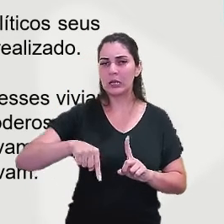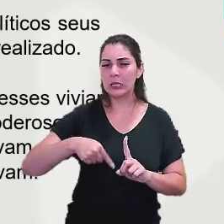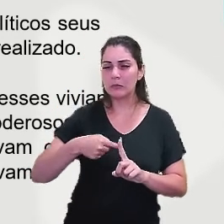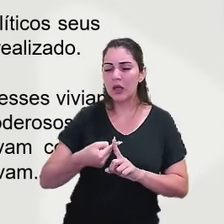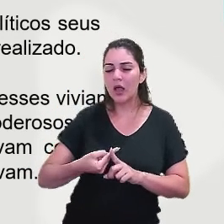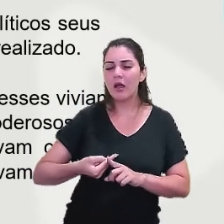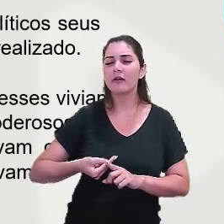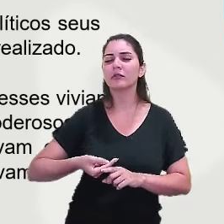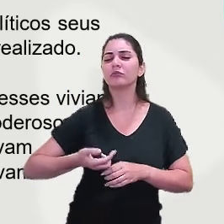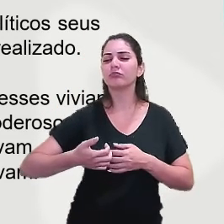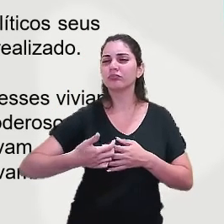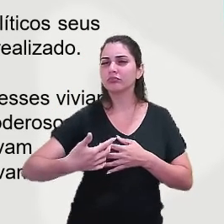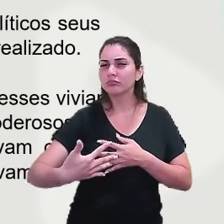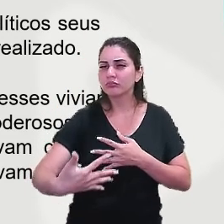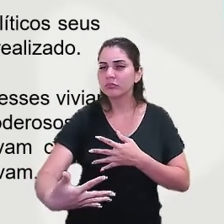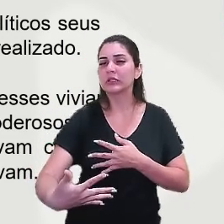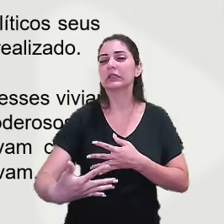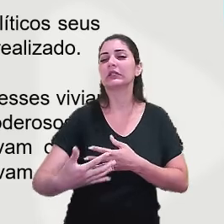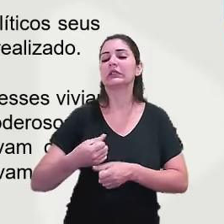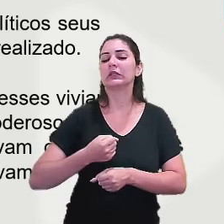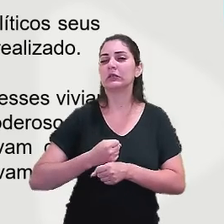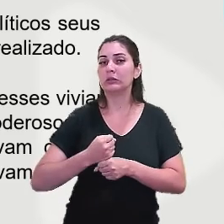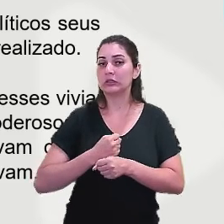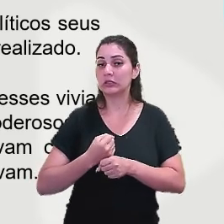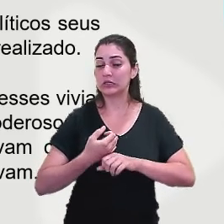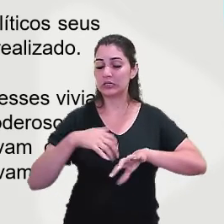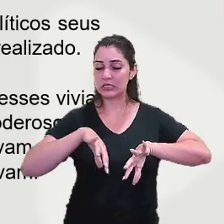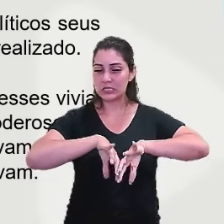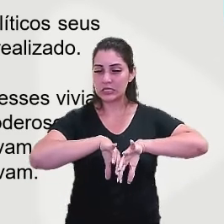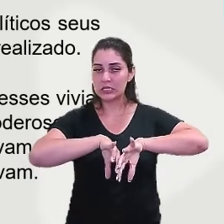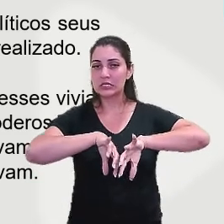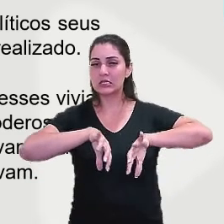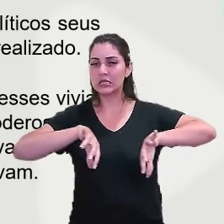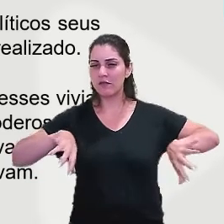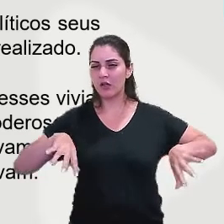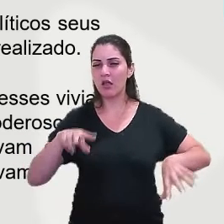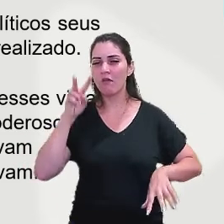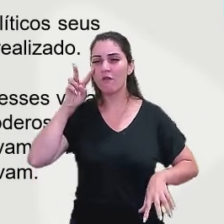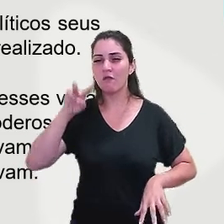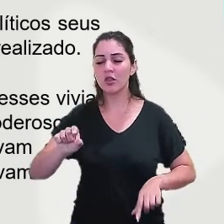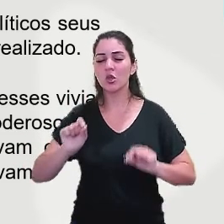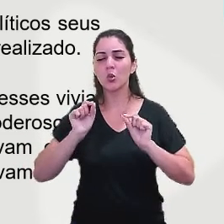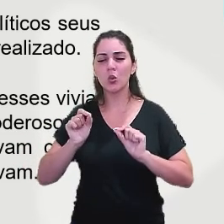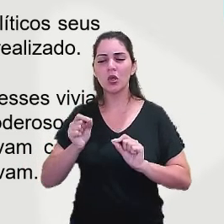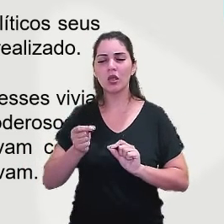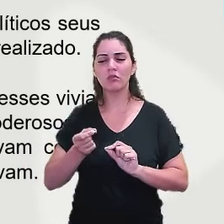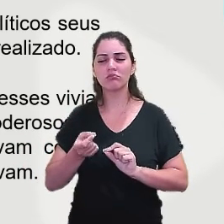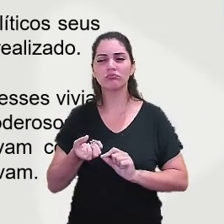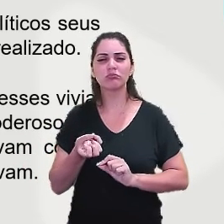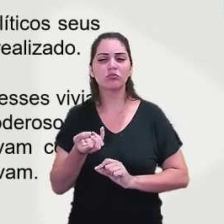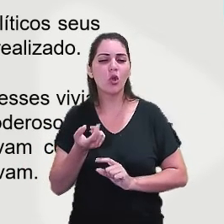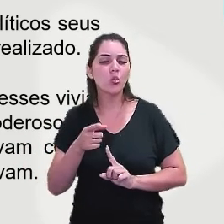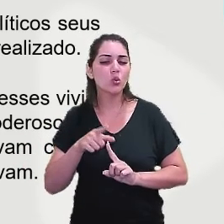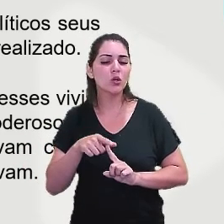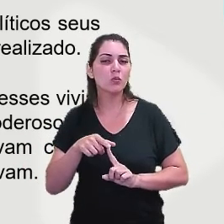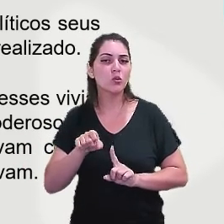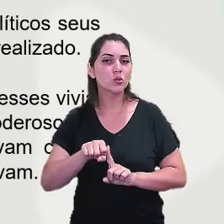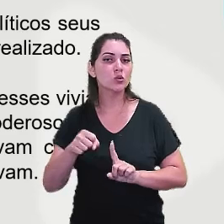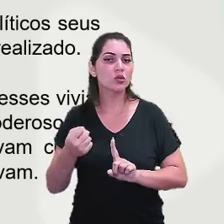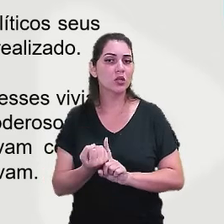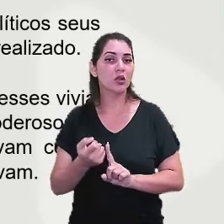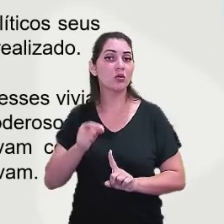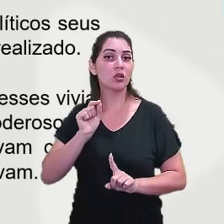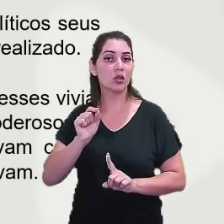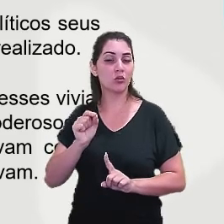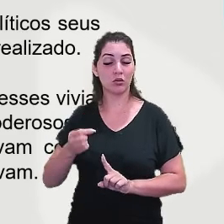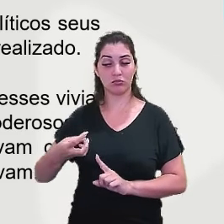o decorrer do tempo, eles se afastaram disso e começaram a visar questões sociais, que era justamente o